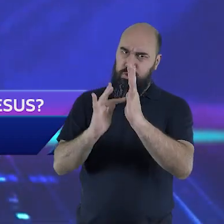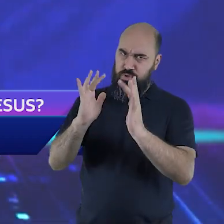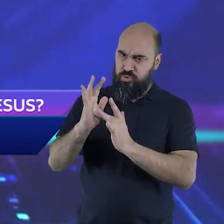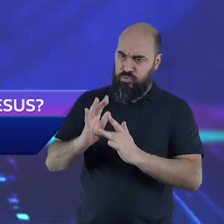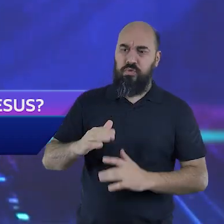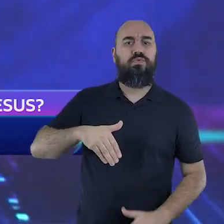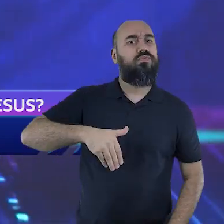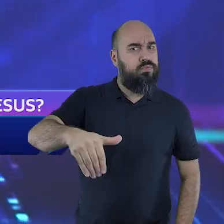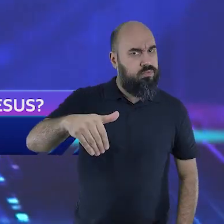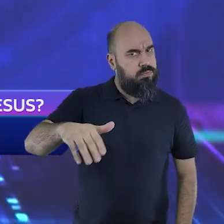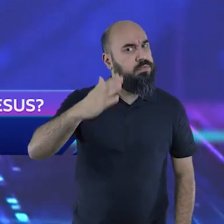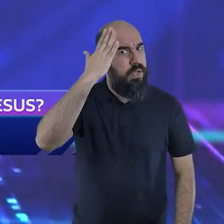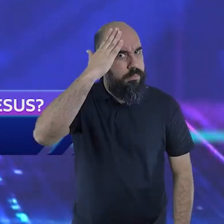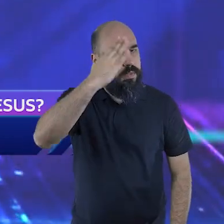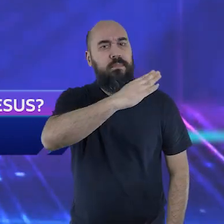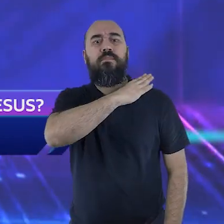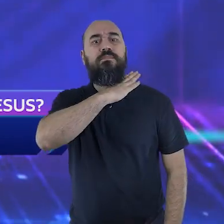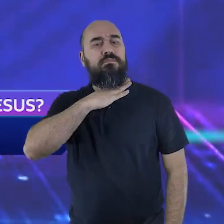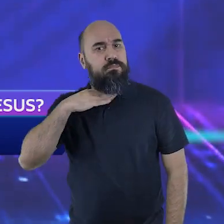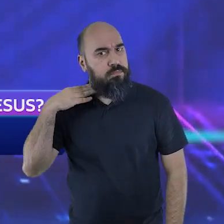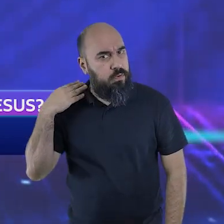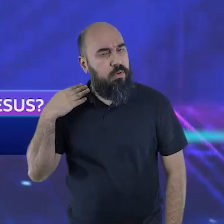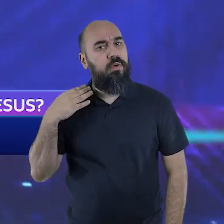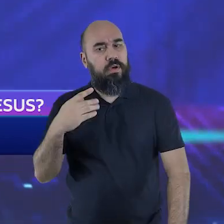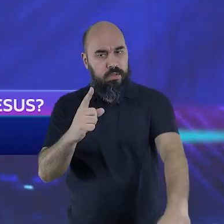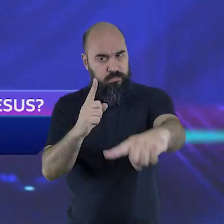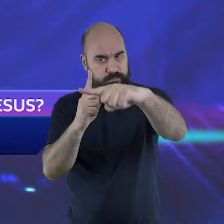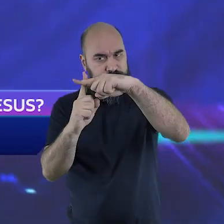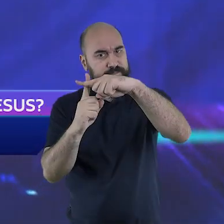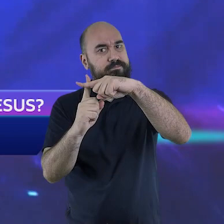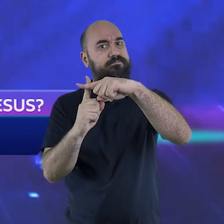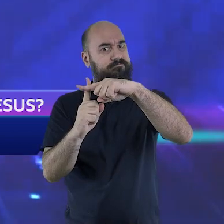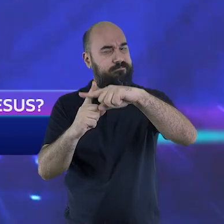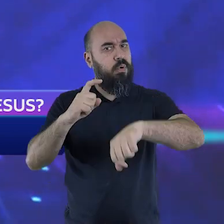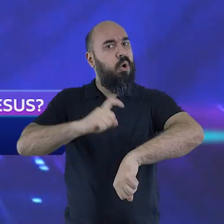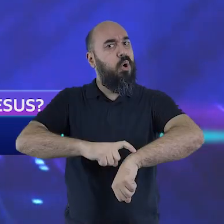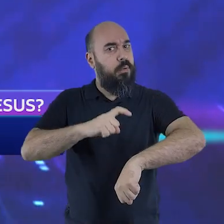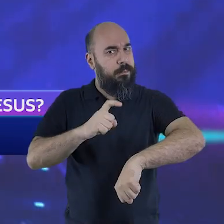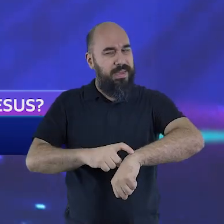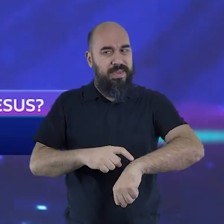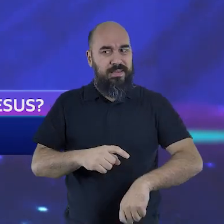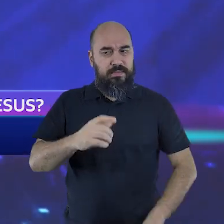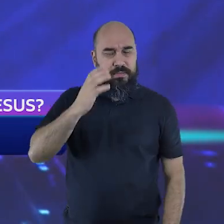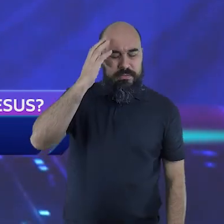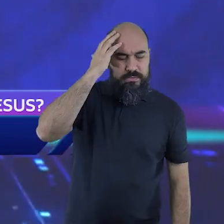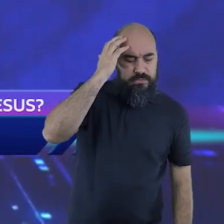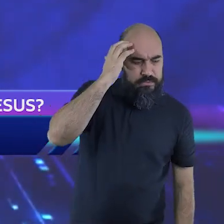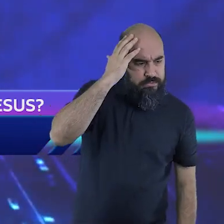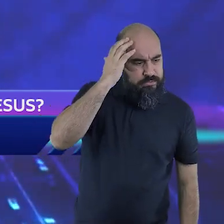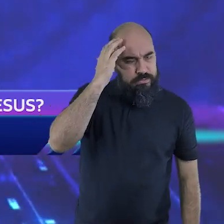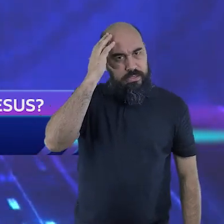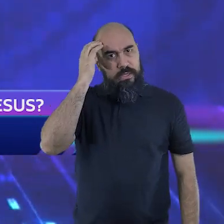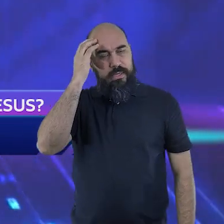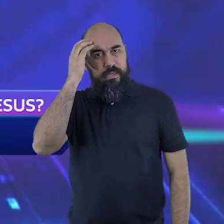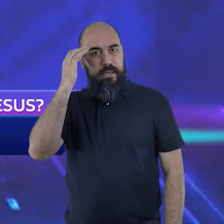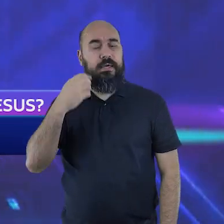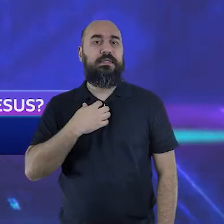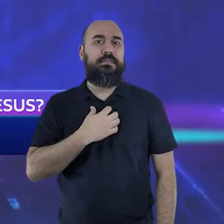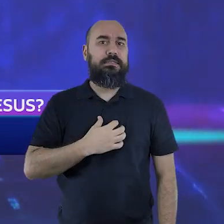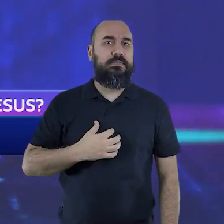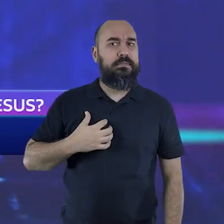deste mundo para o Pai, ou seja, Jesus sabia que estava chegando no momento final da sua vida.